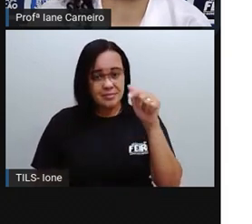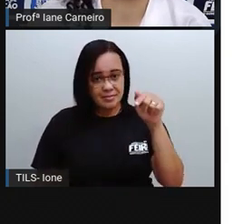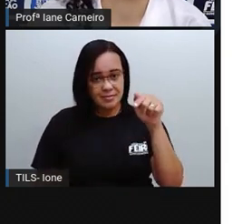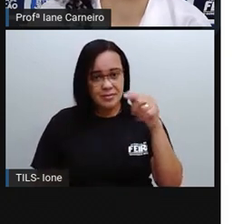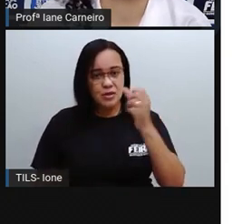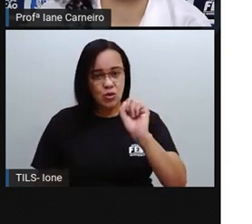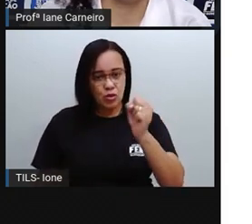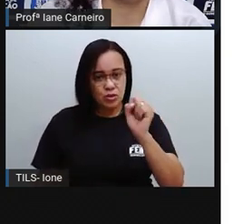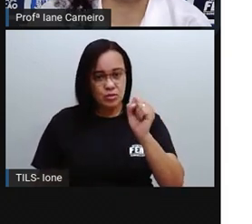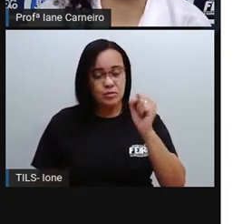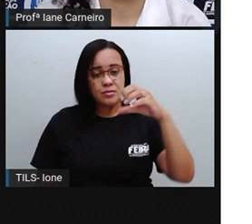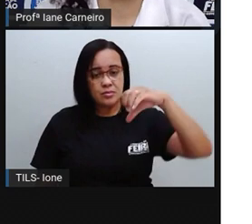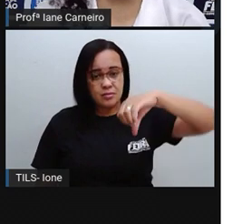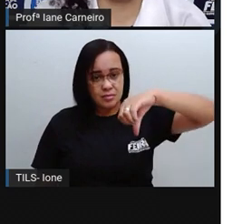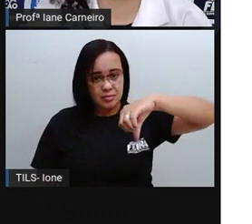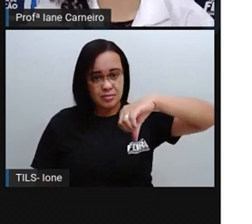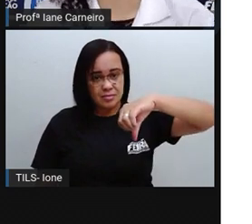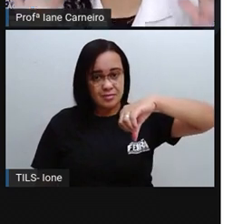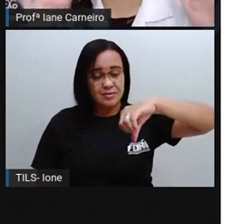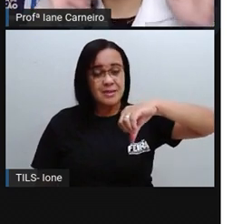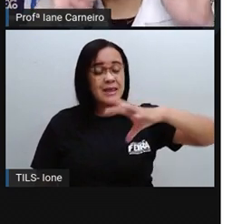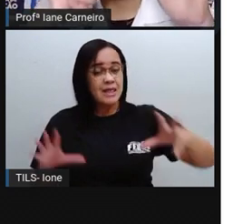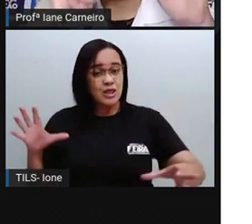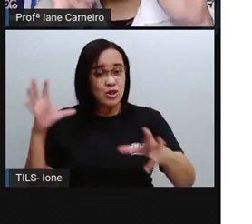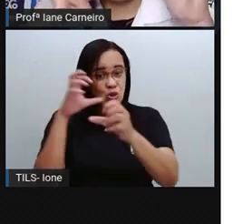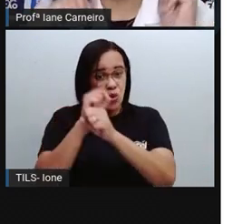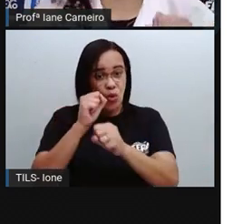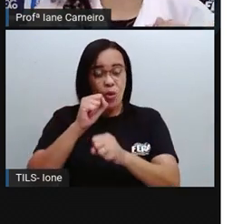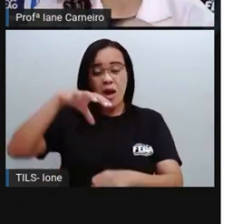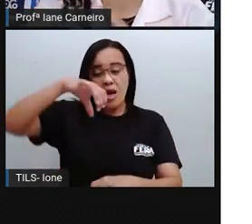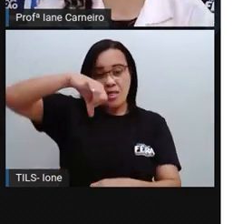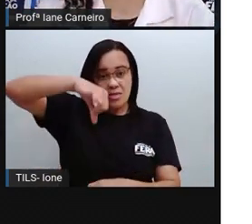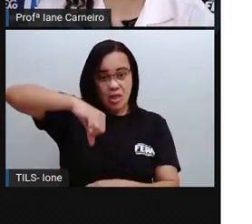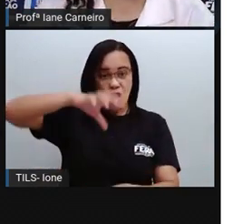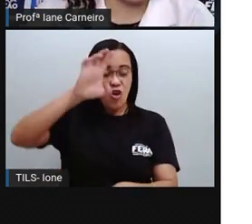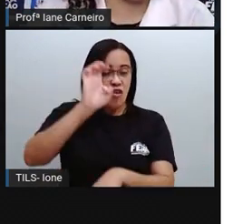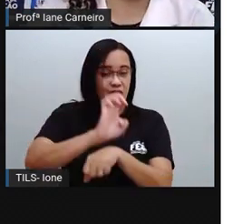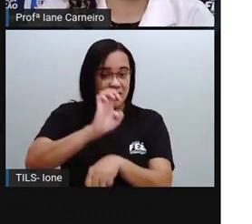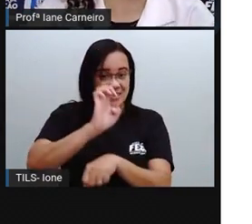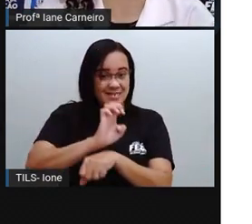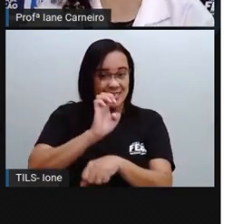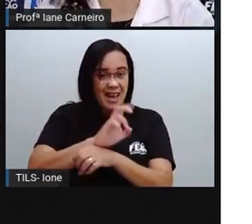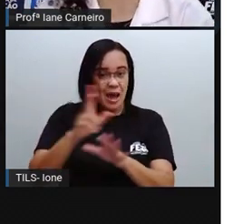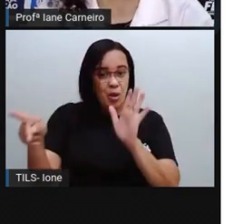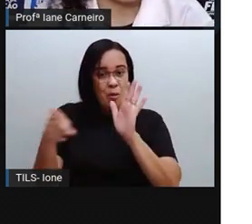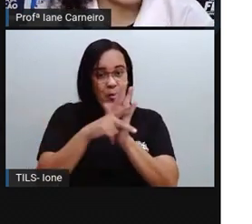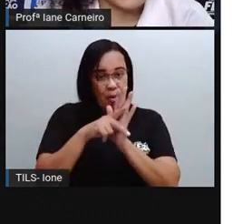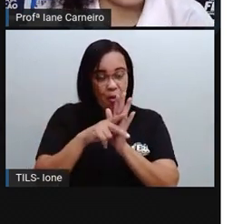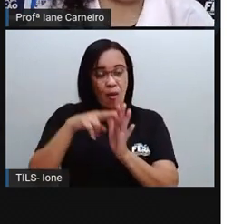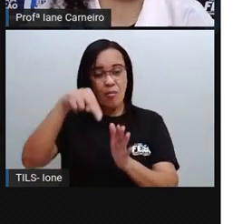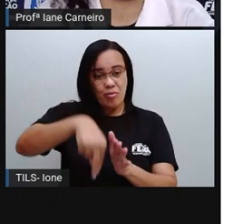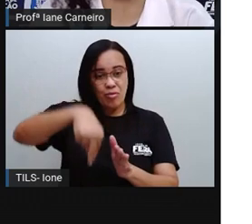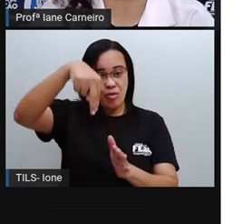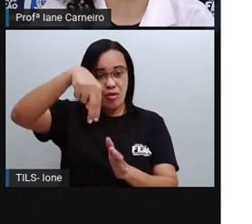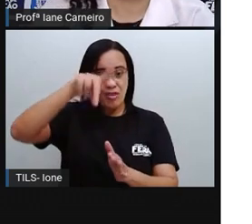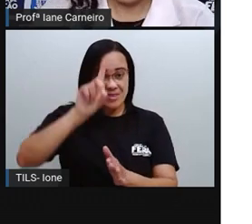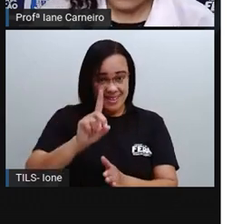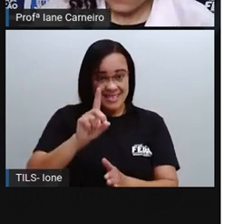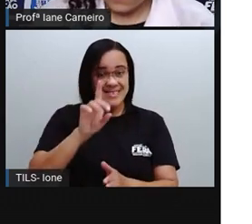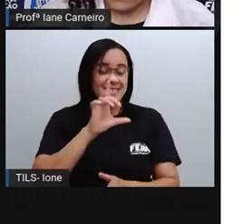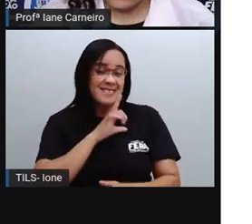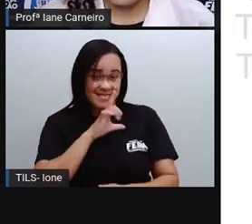sete, oito, nove. Então, nove estados fazem parte da região nordeste, né?